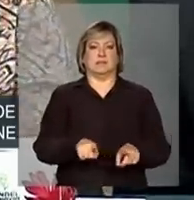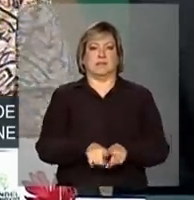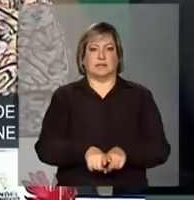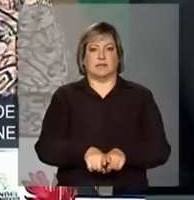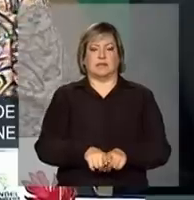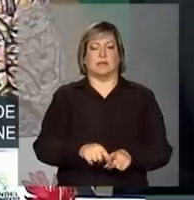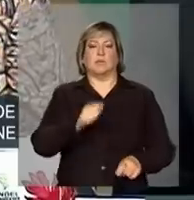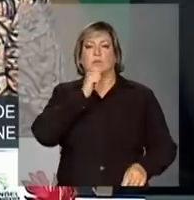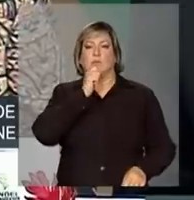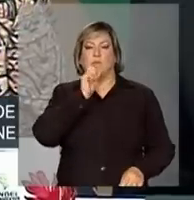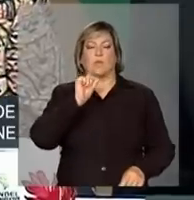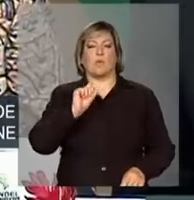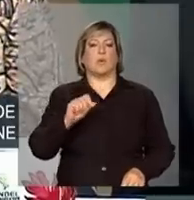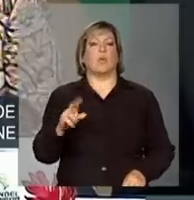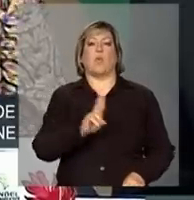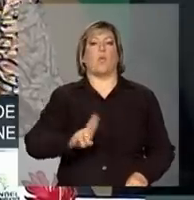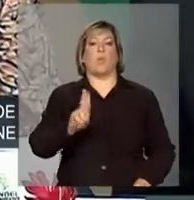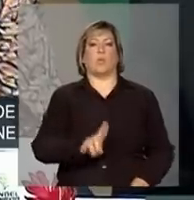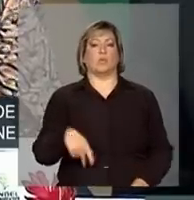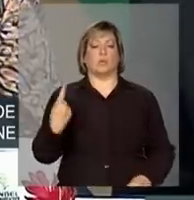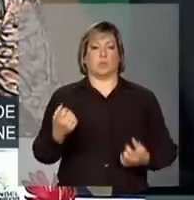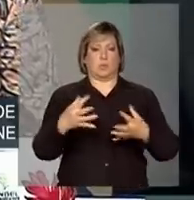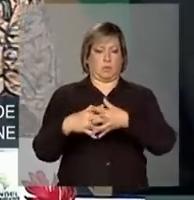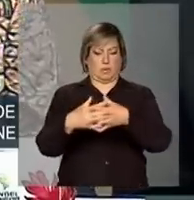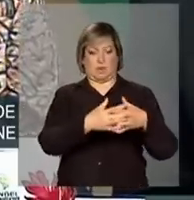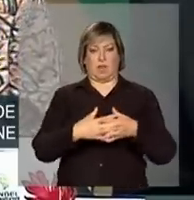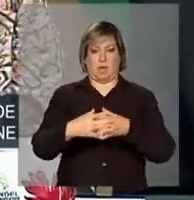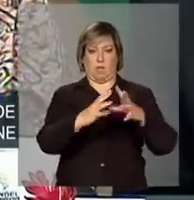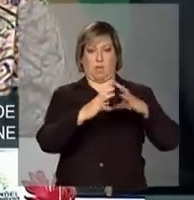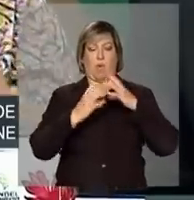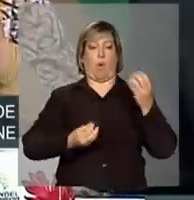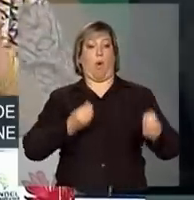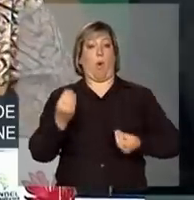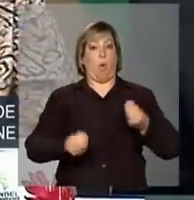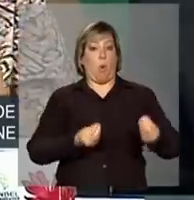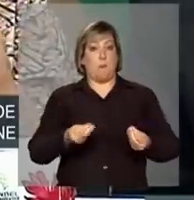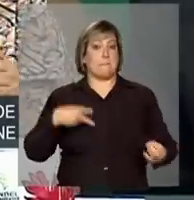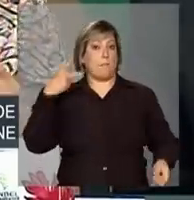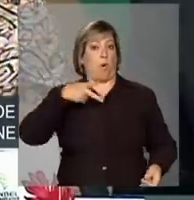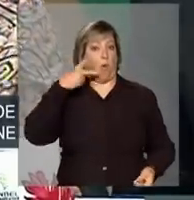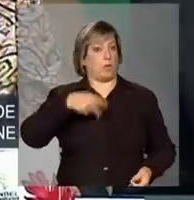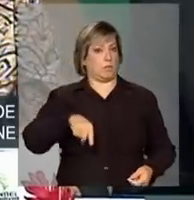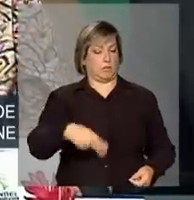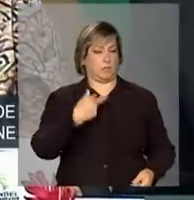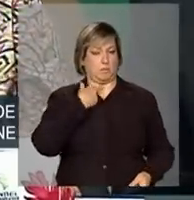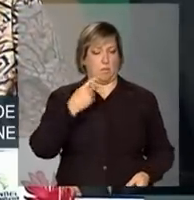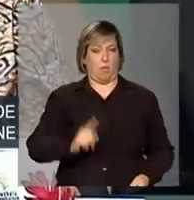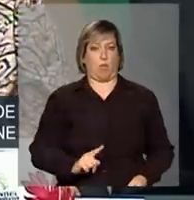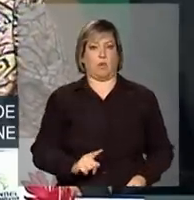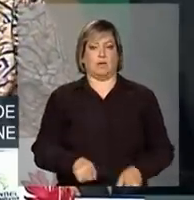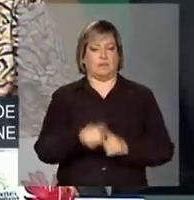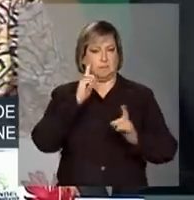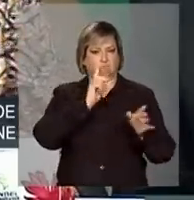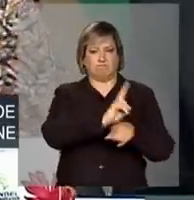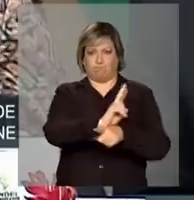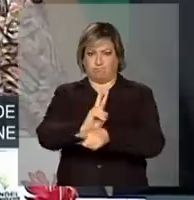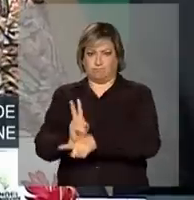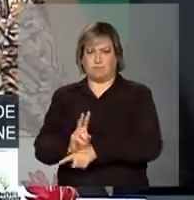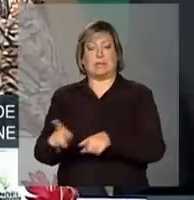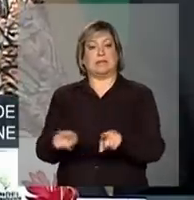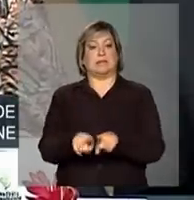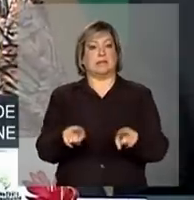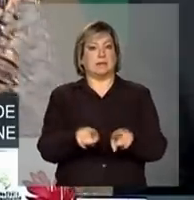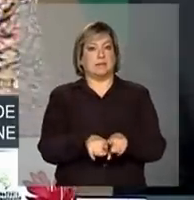não uso dos carros pipa como instrumento político e, sobretudo, uma eficiência